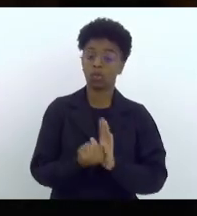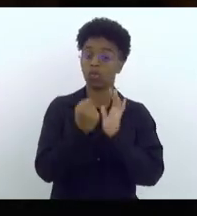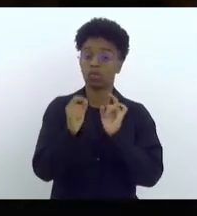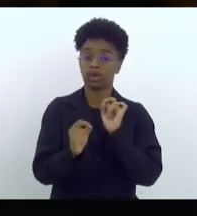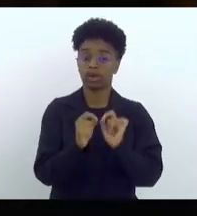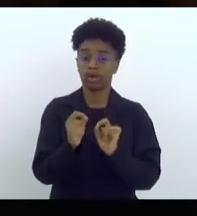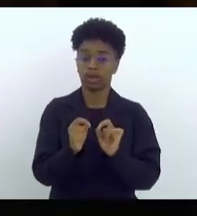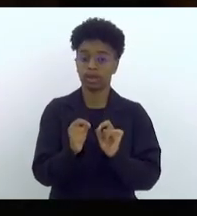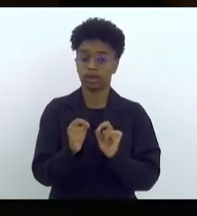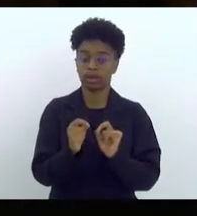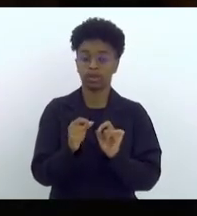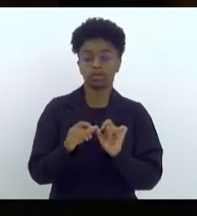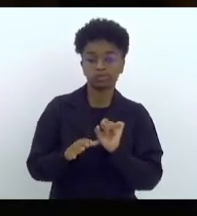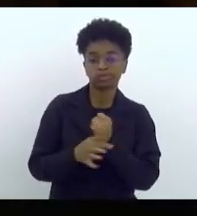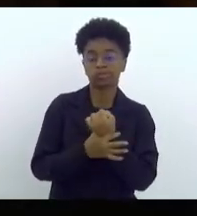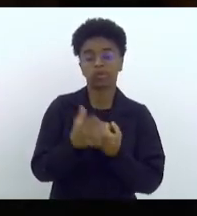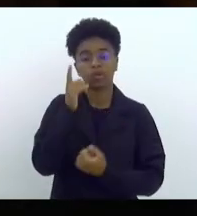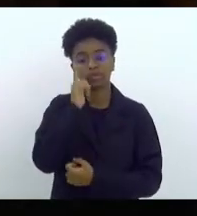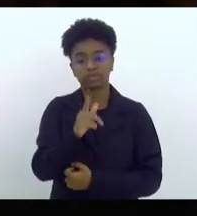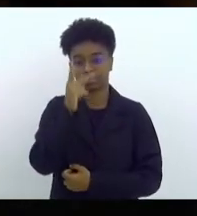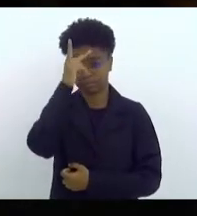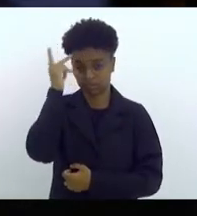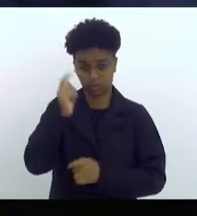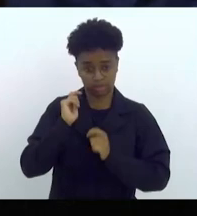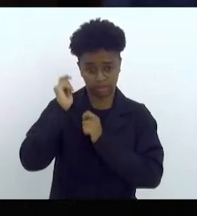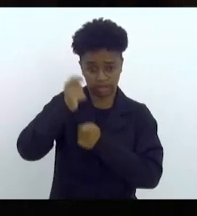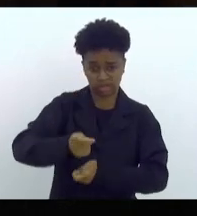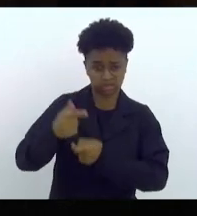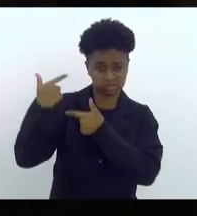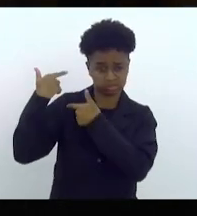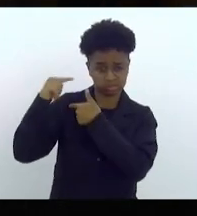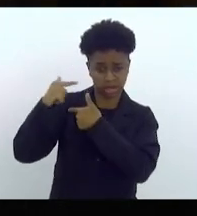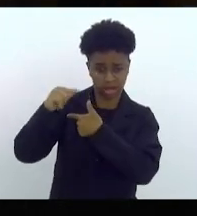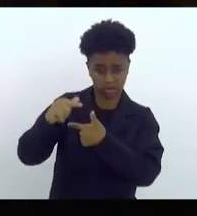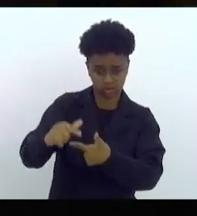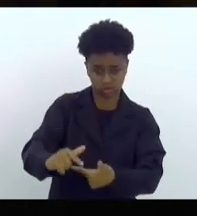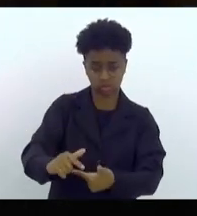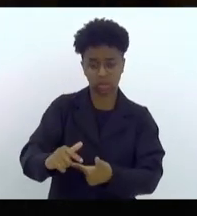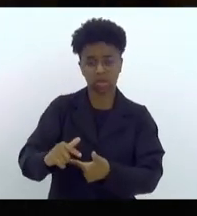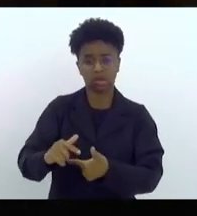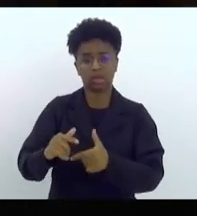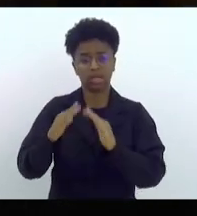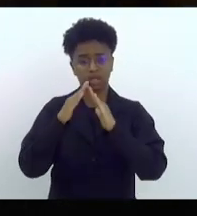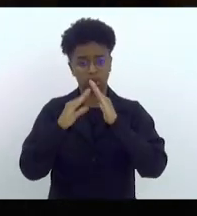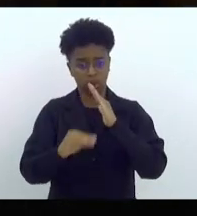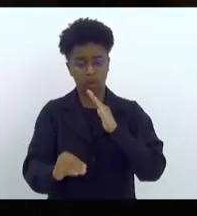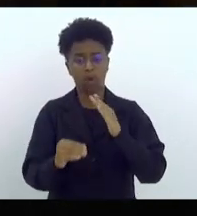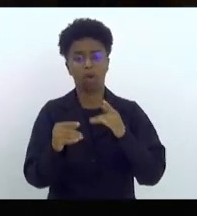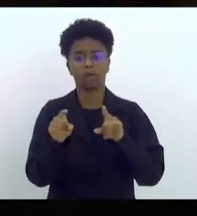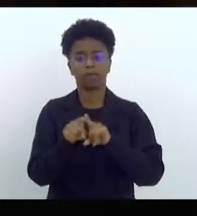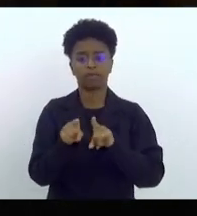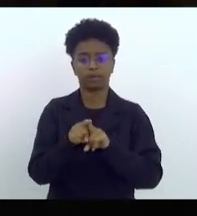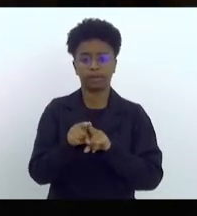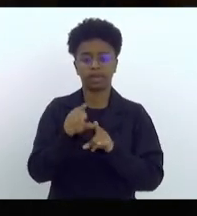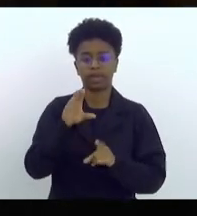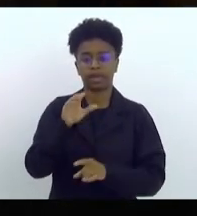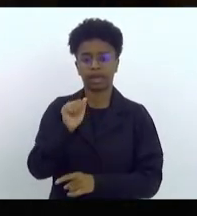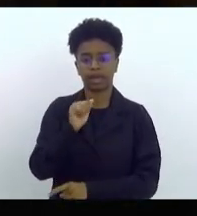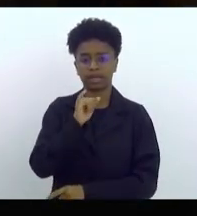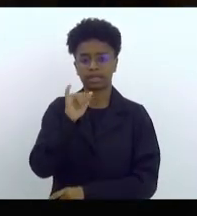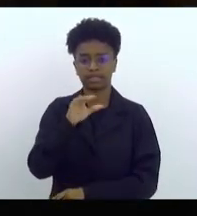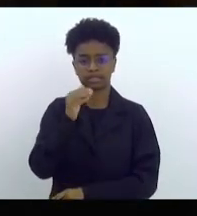pescadores tradicionais, deputada Renata Sousa, os quilombolas, os caissaras,